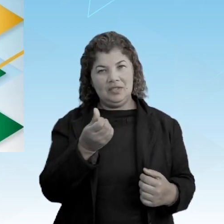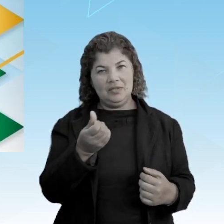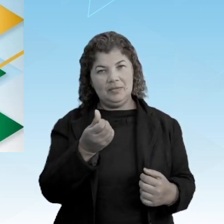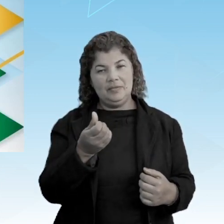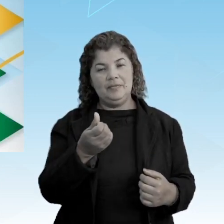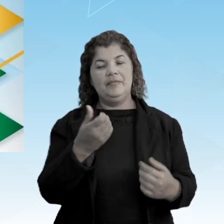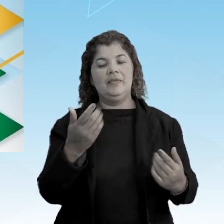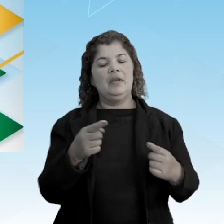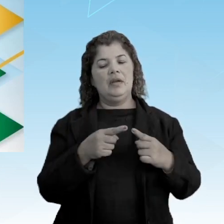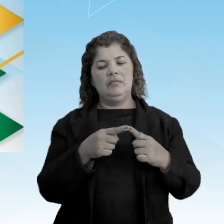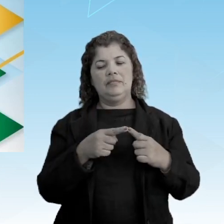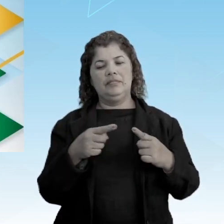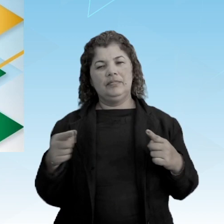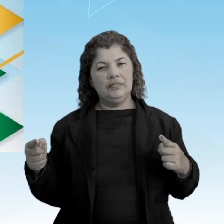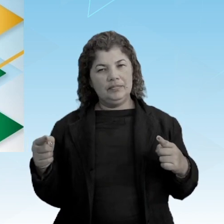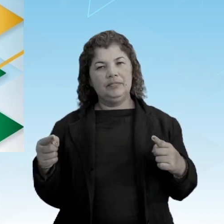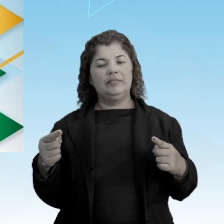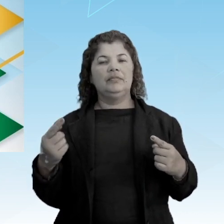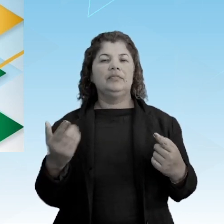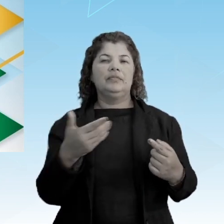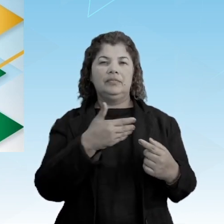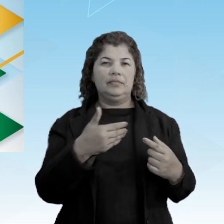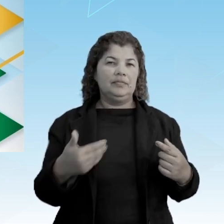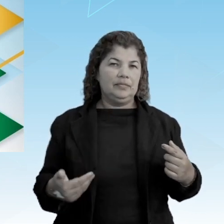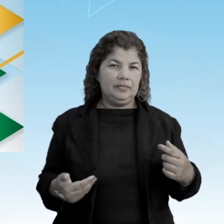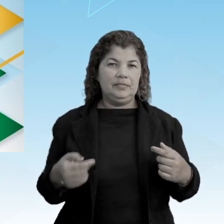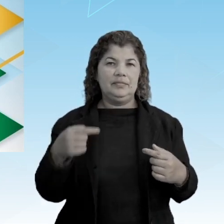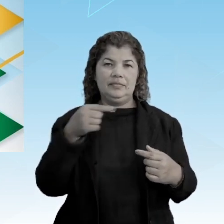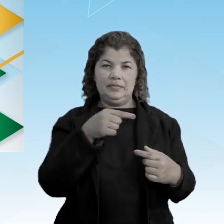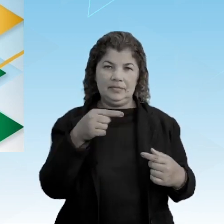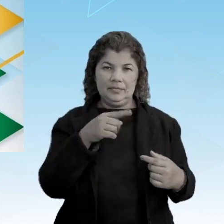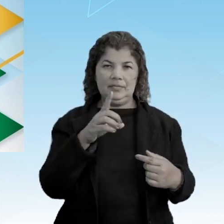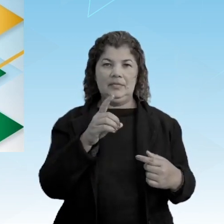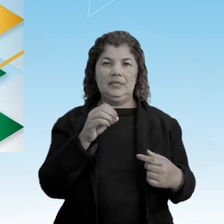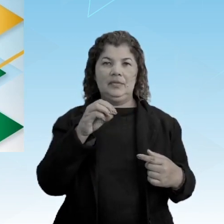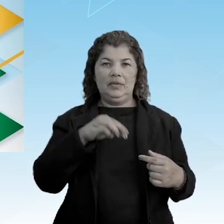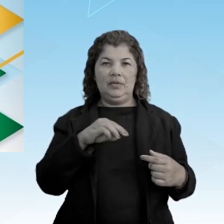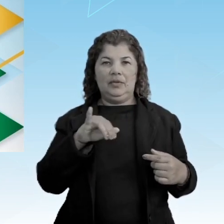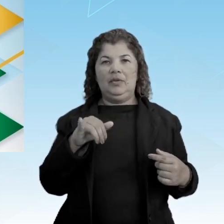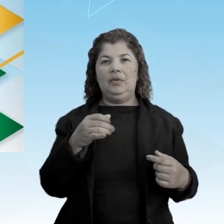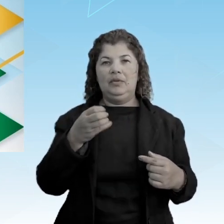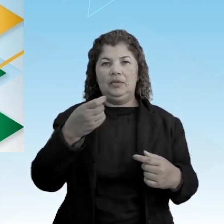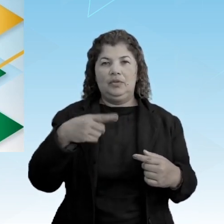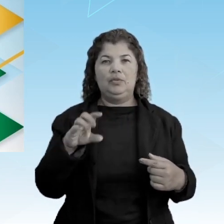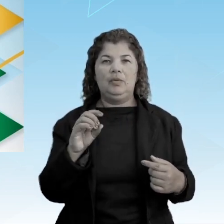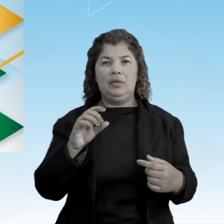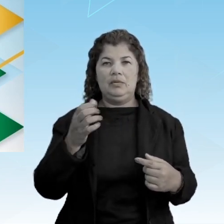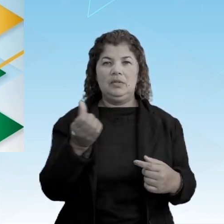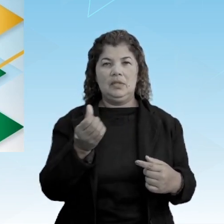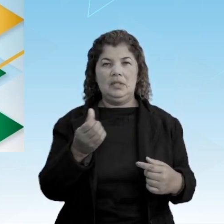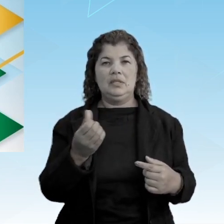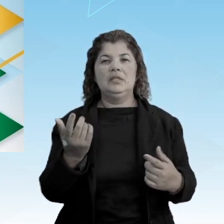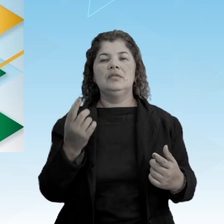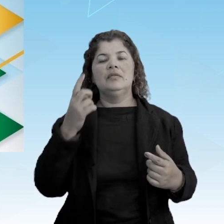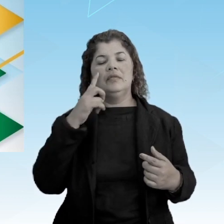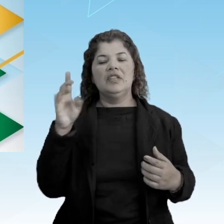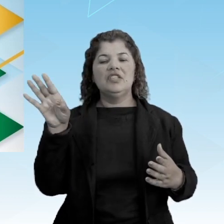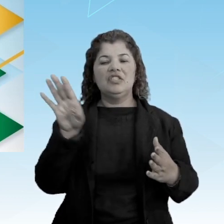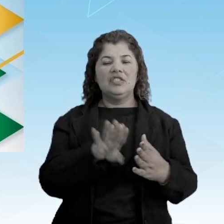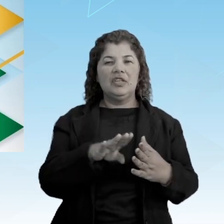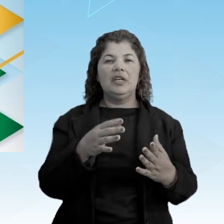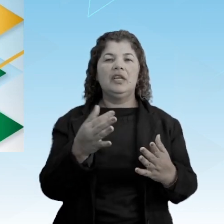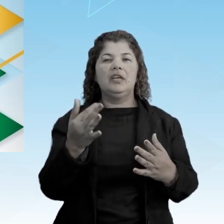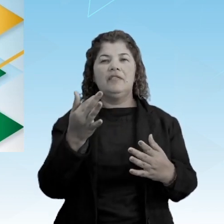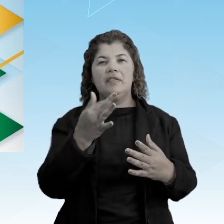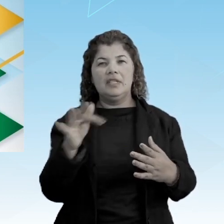governo, né? Durante, né? O governo de Dom João assistiu-se que a chegada da missão francesa, um grupo